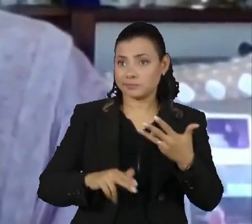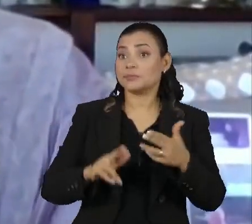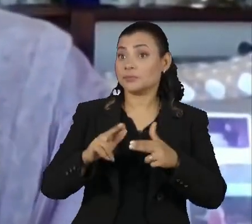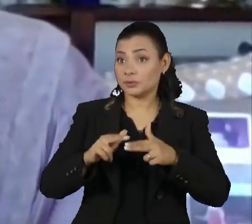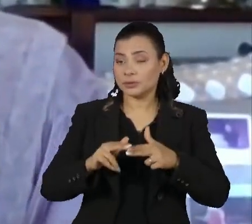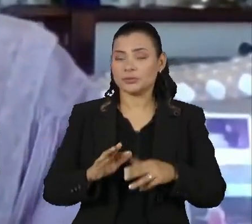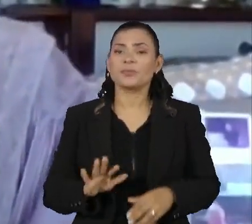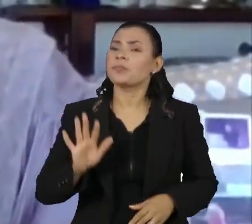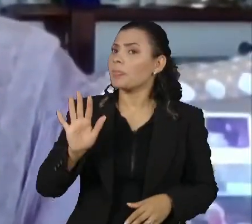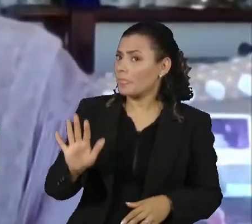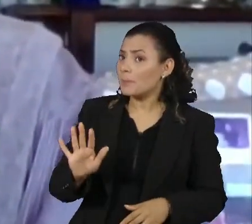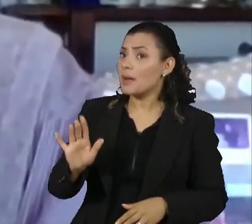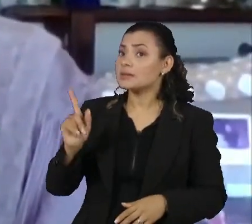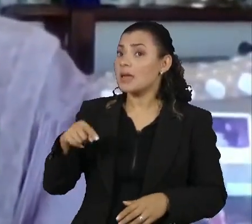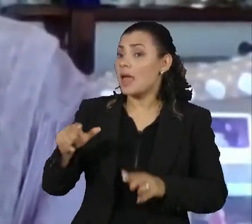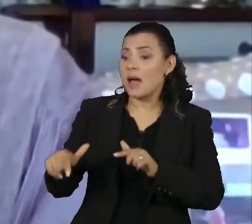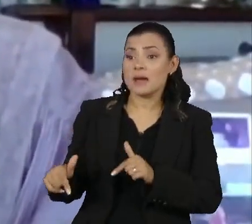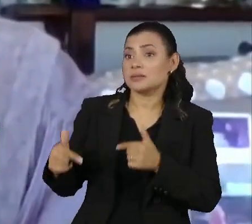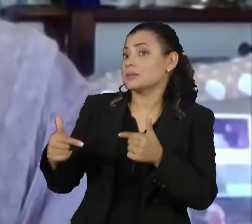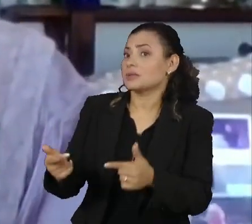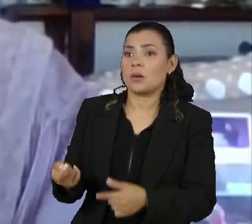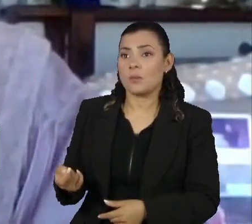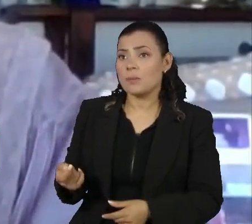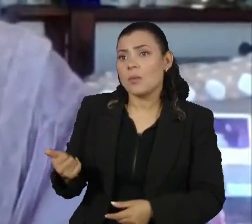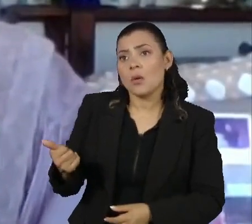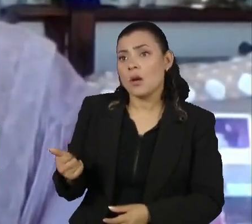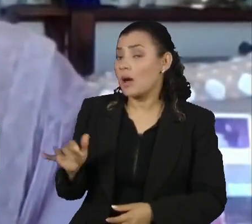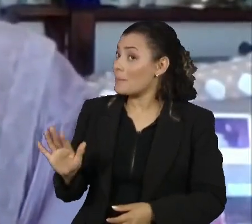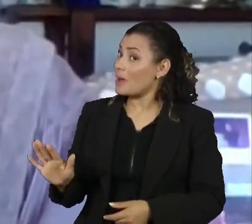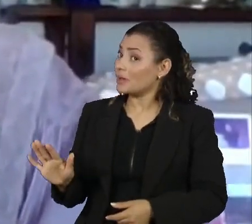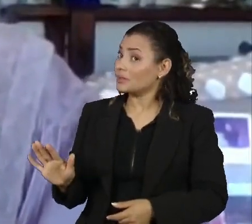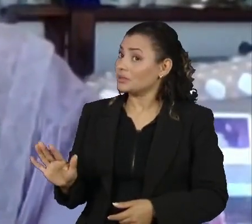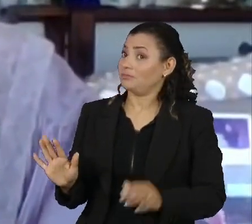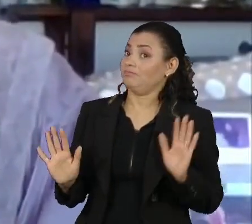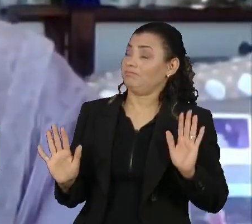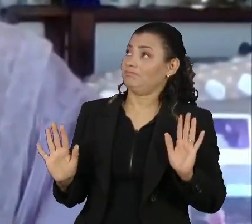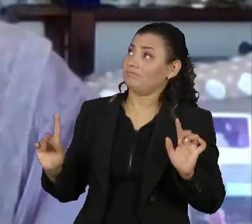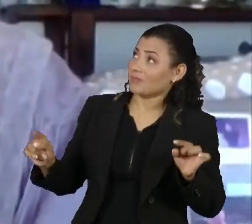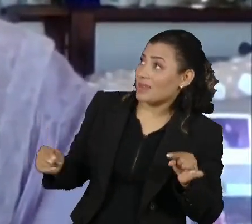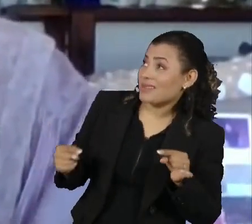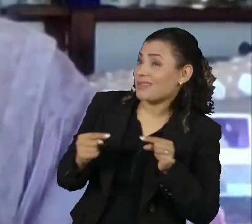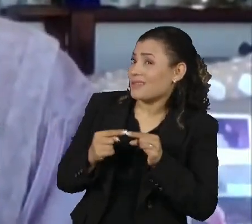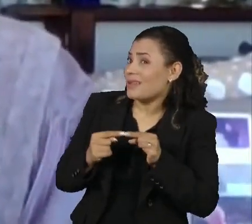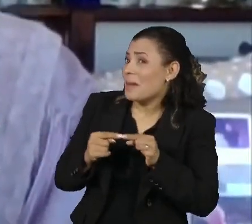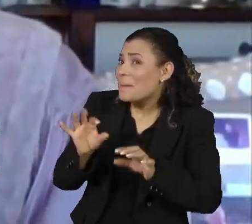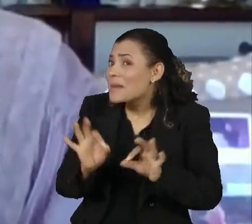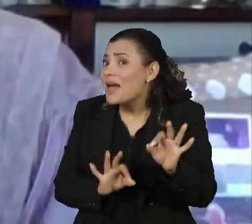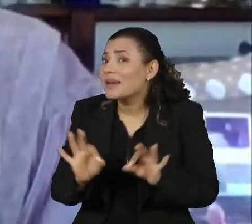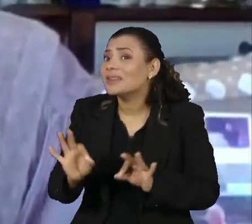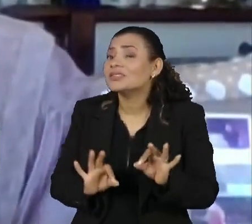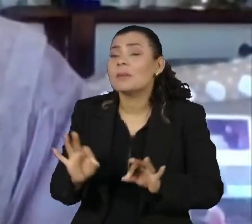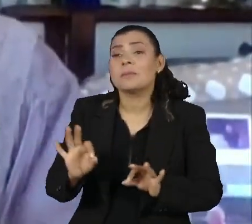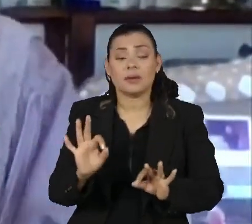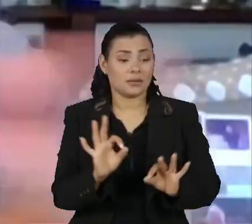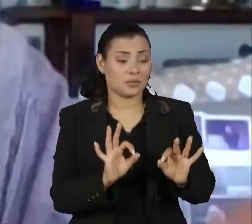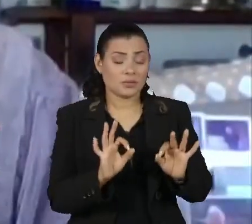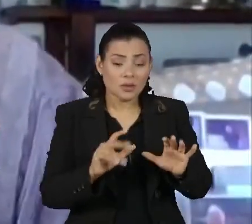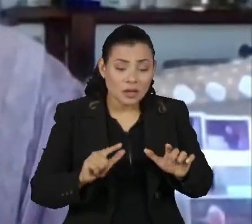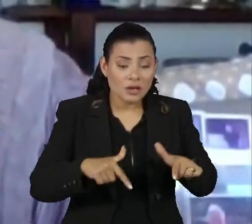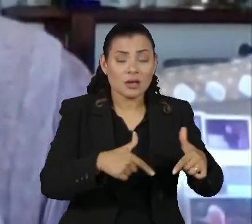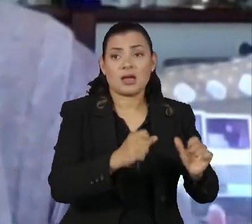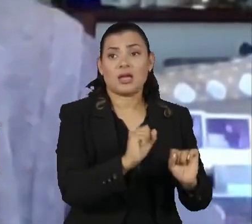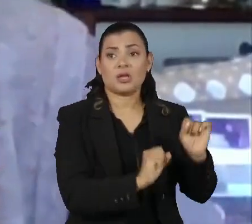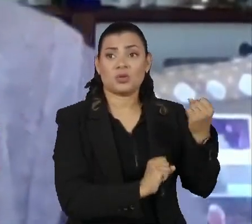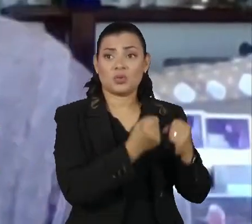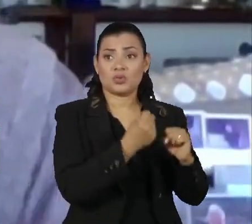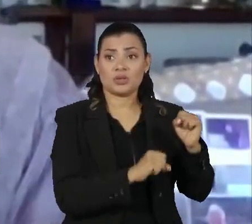Entretanto, é uma medida isolada e que não está articulada a um planejamento de recuperação industrial